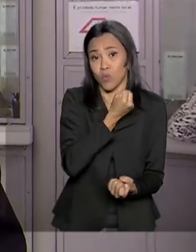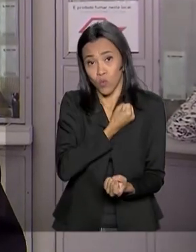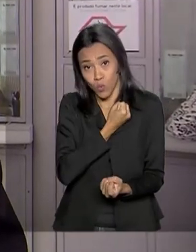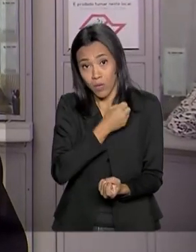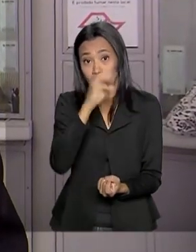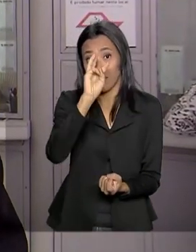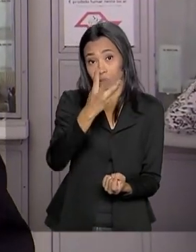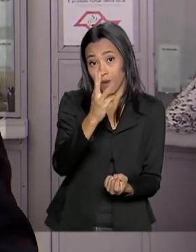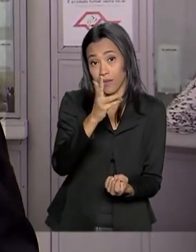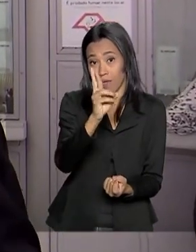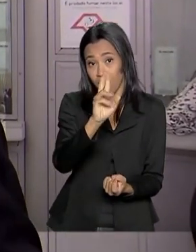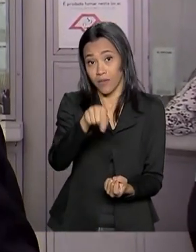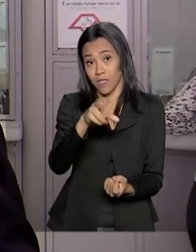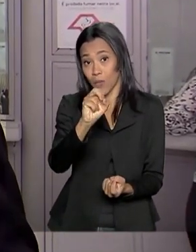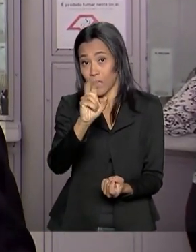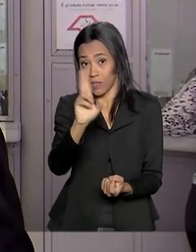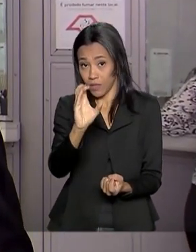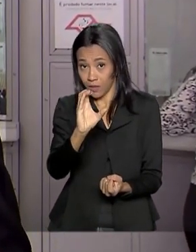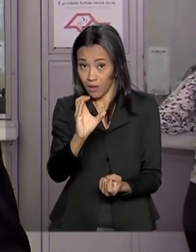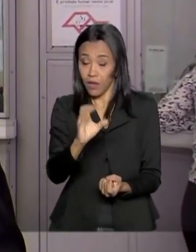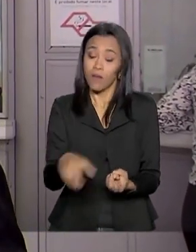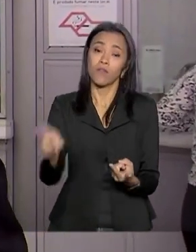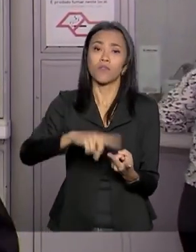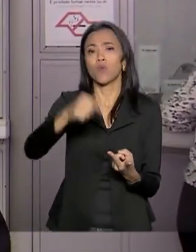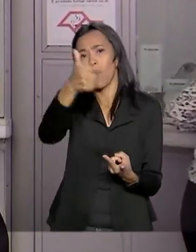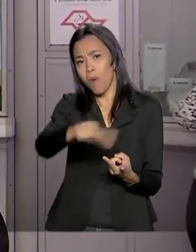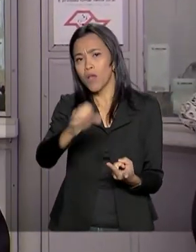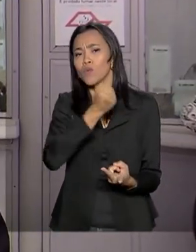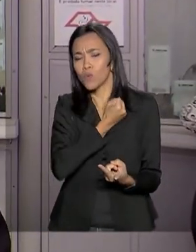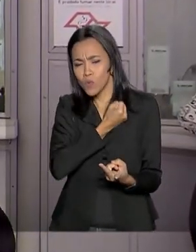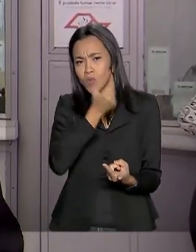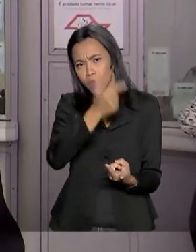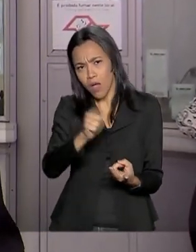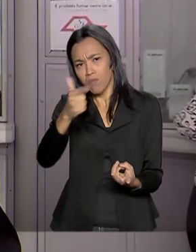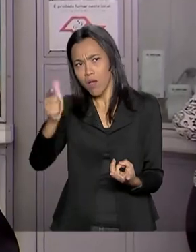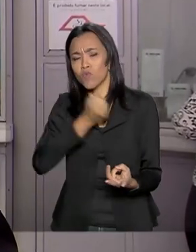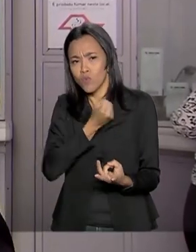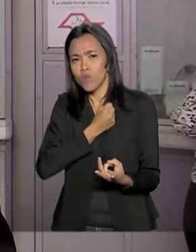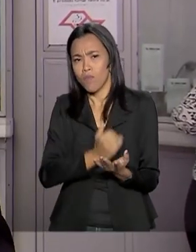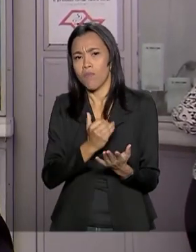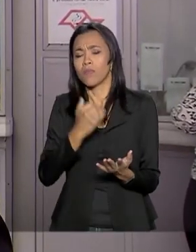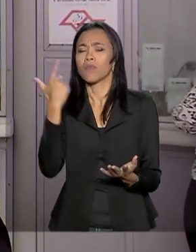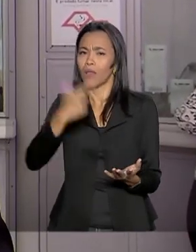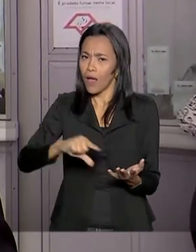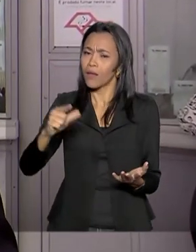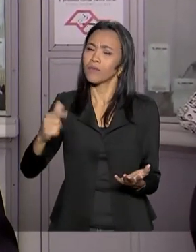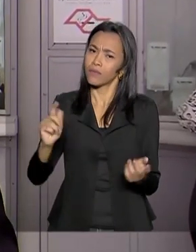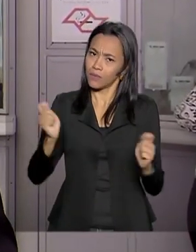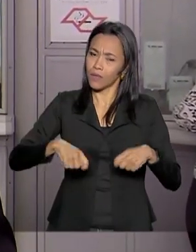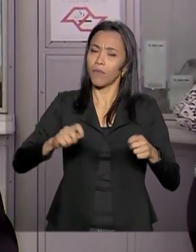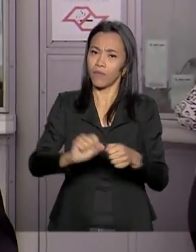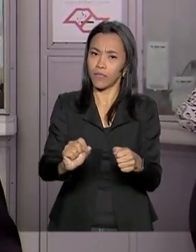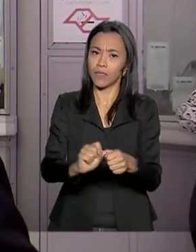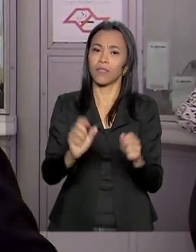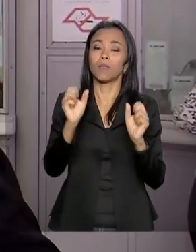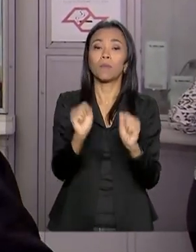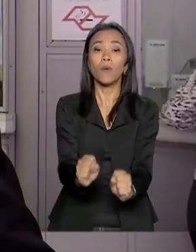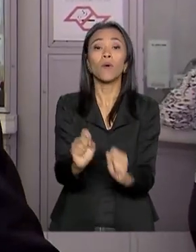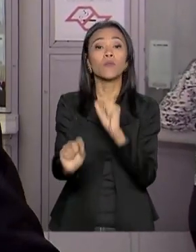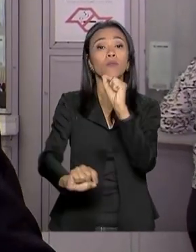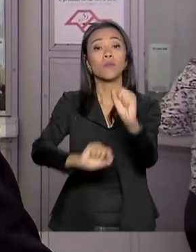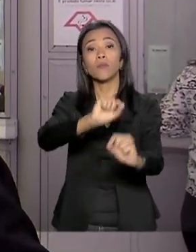R$,50. Dá para fazer jogos com mais números, aumentando as chances de ganhar. E os valores desses jogos podem ser consultados